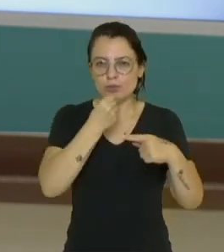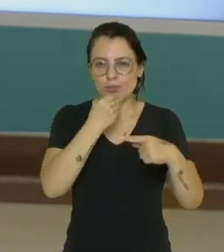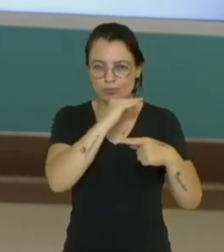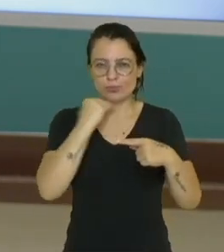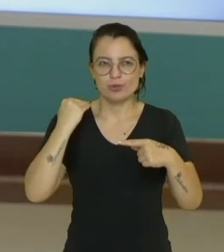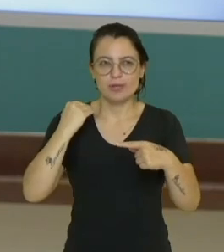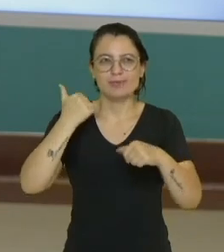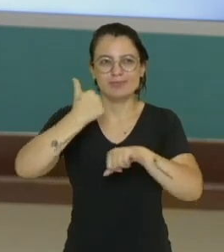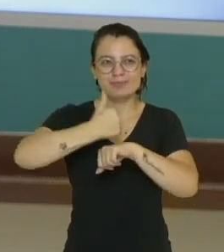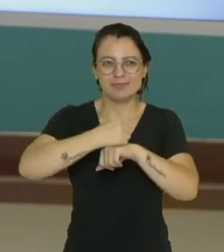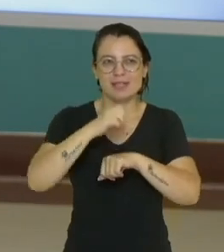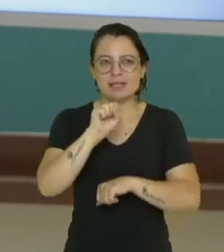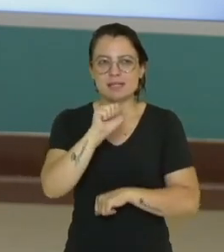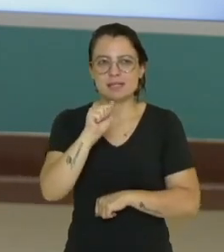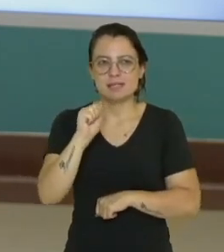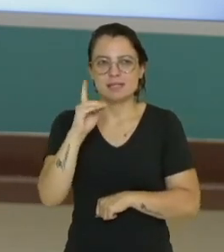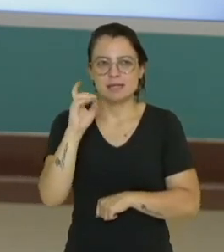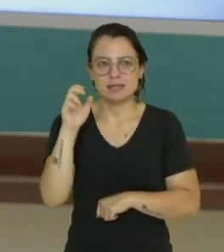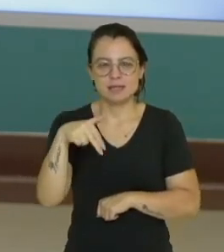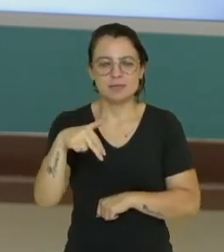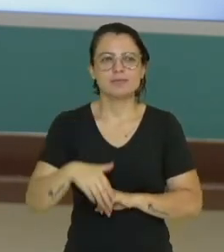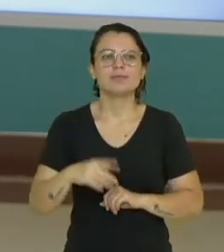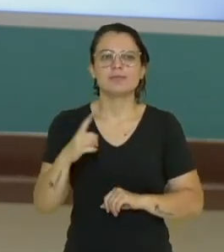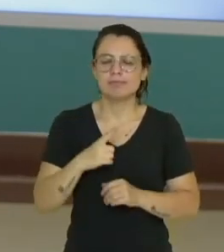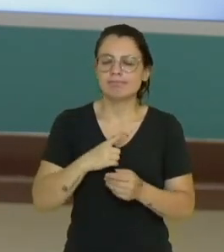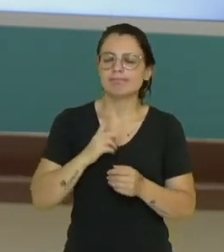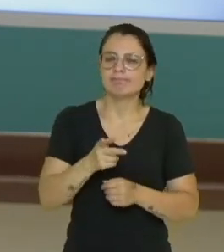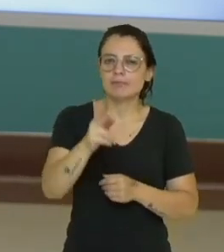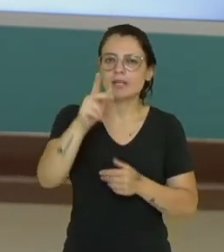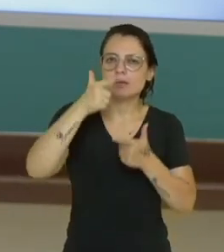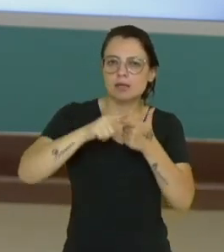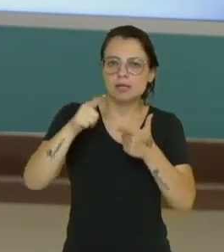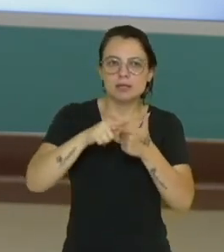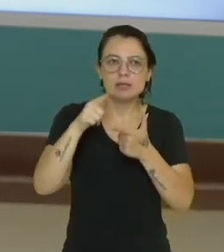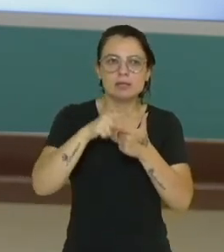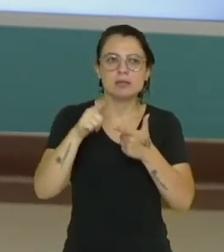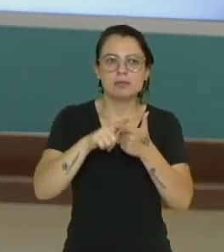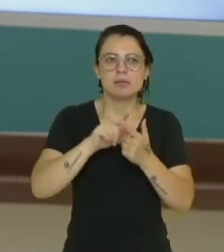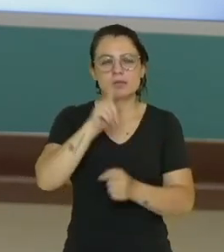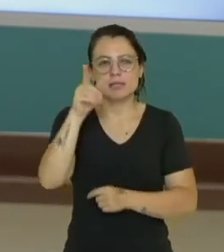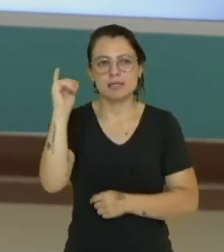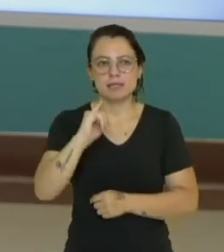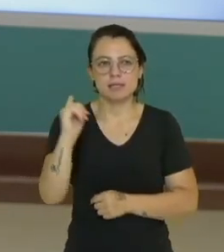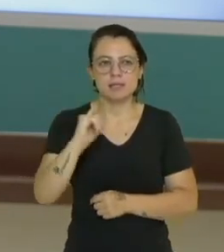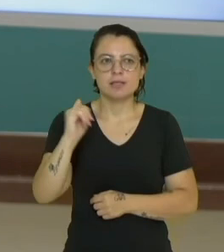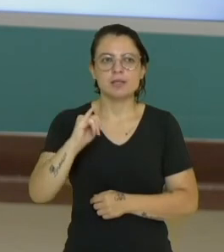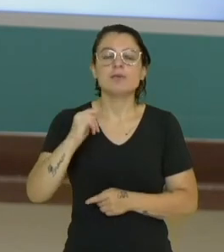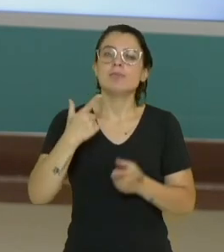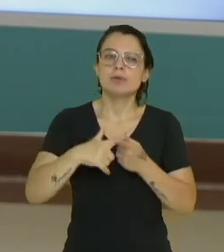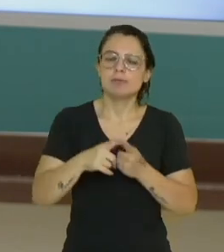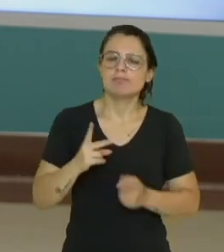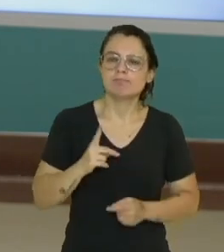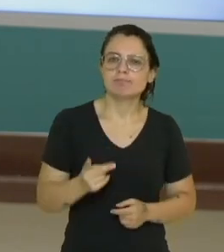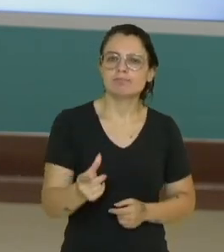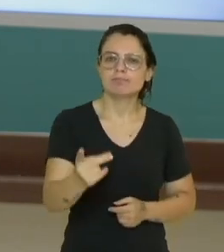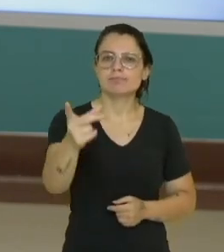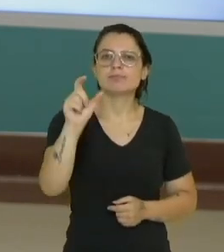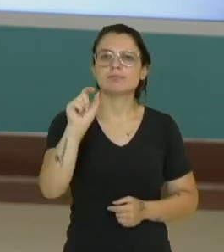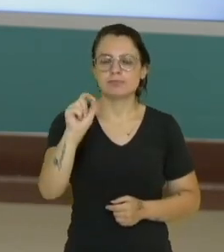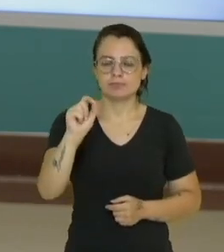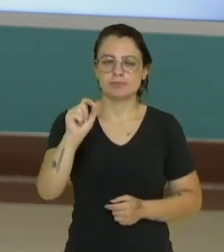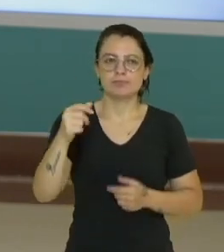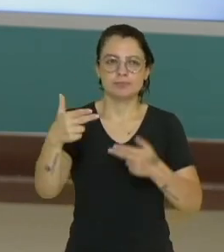continuaram muitos problemas, né, políticos, econômicos no Iraque, porque ainda a guerra continuou aí com